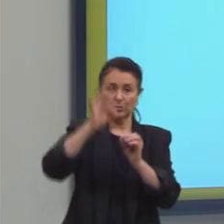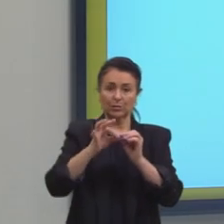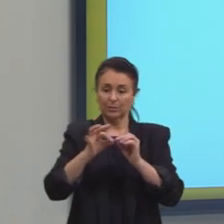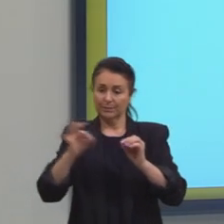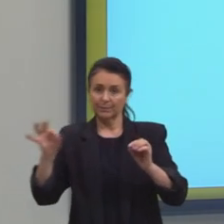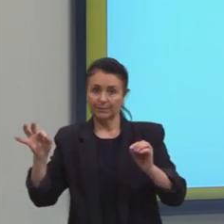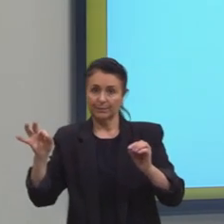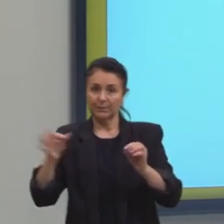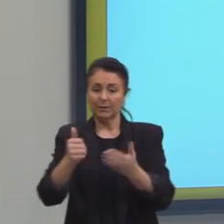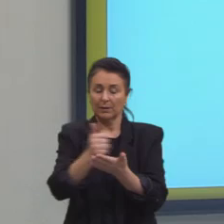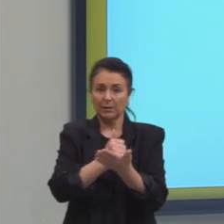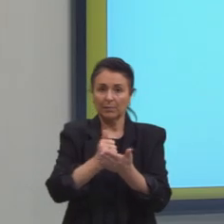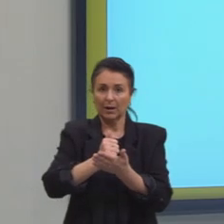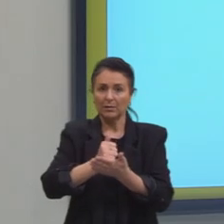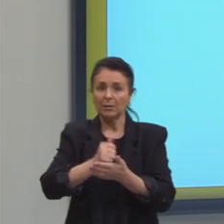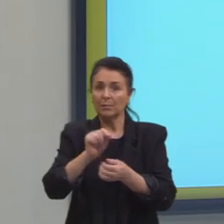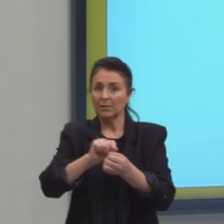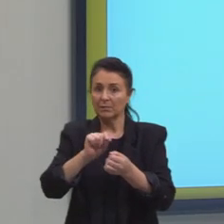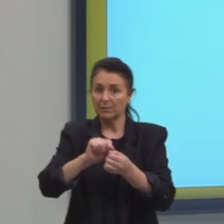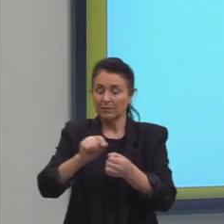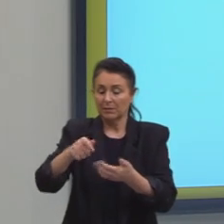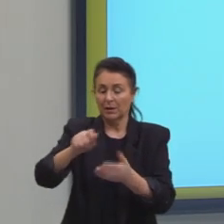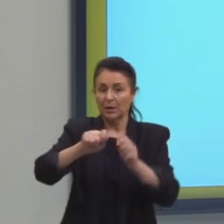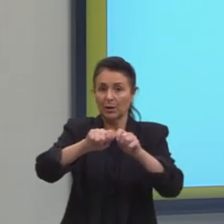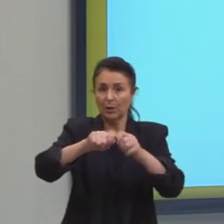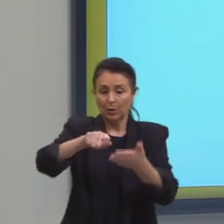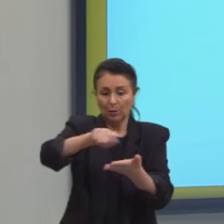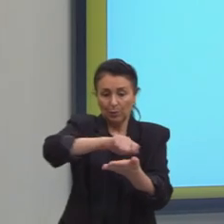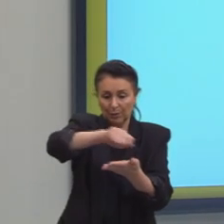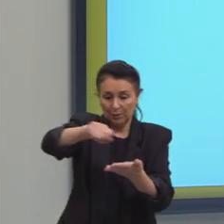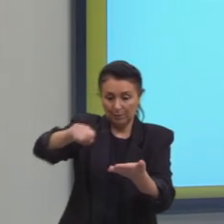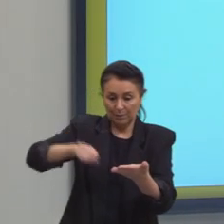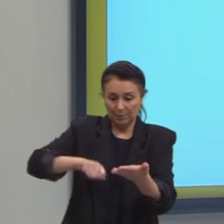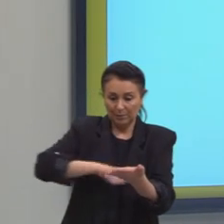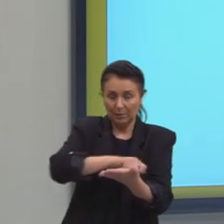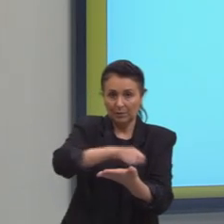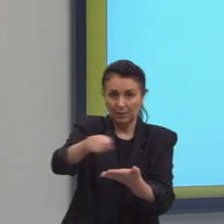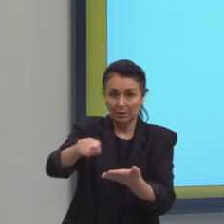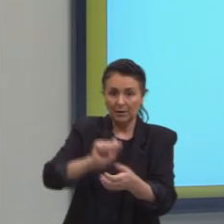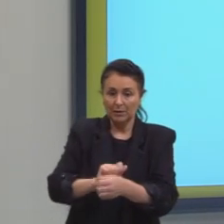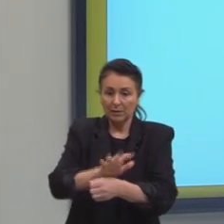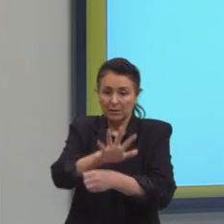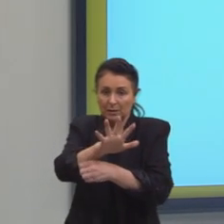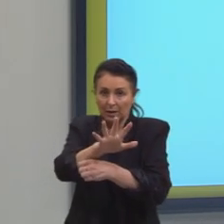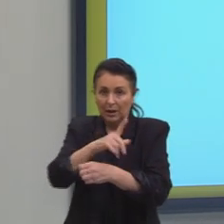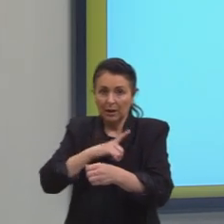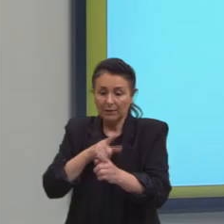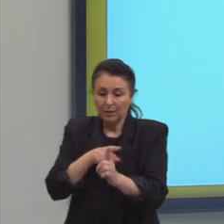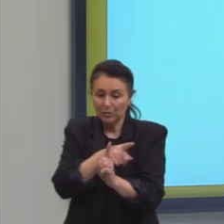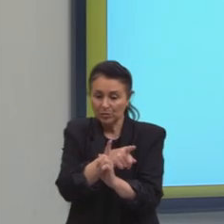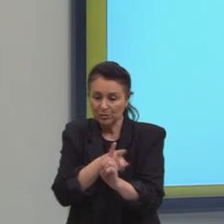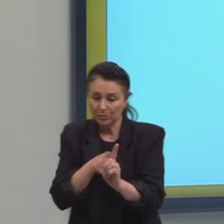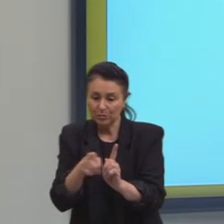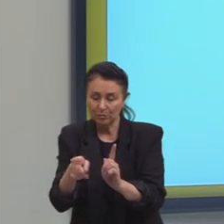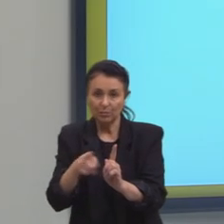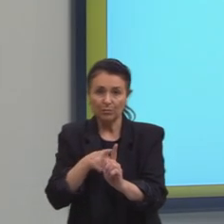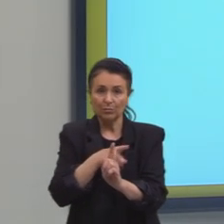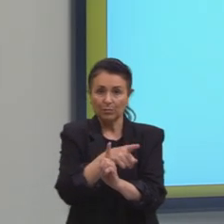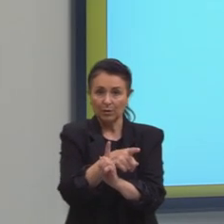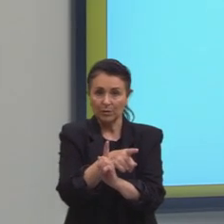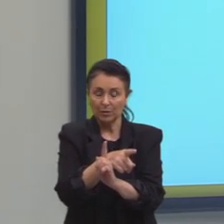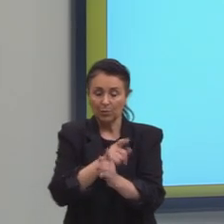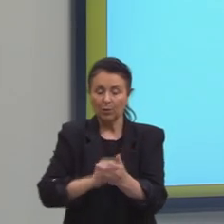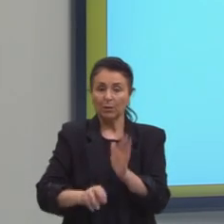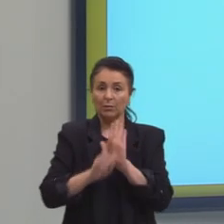base para a construção dos mapas. Essas projeções minimizam as distorções que acontecem quando se representa a